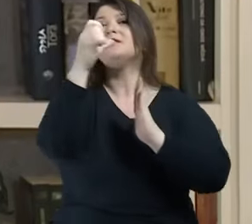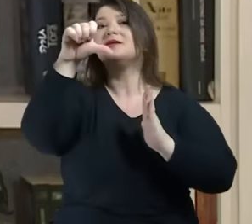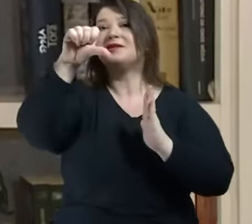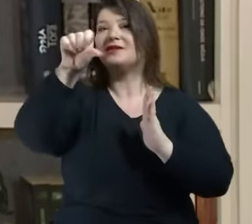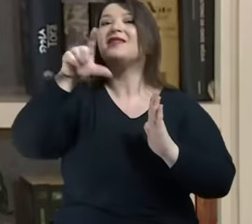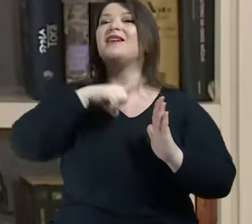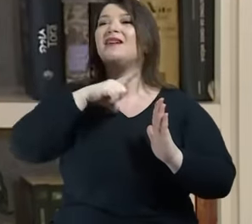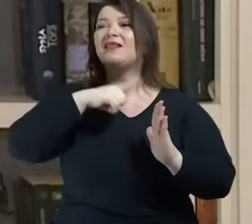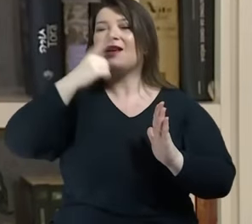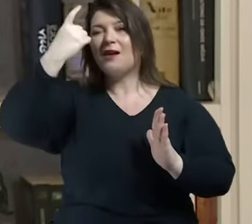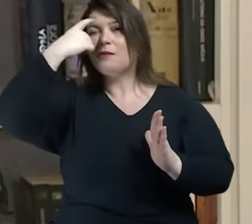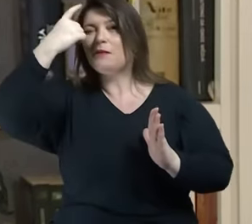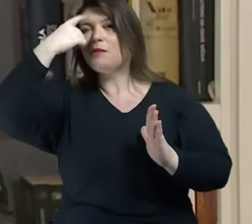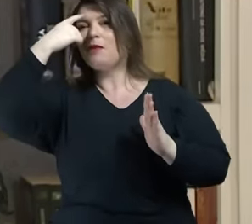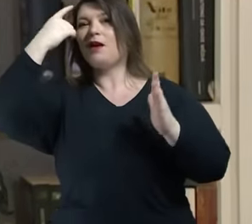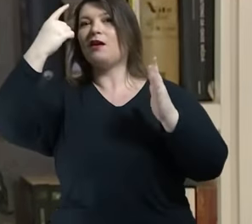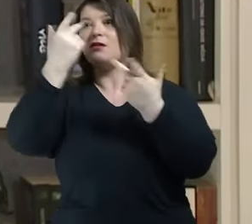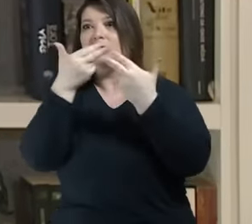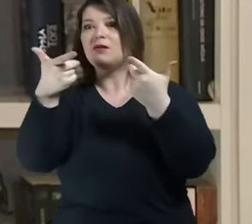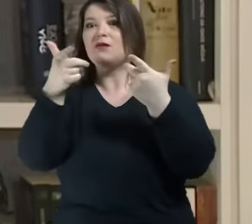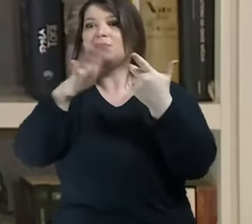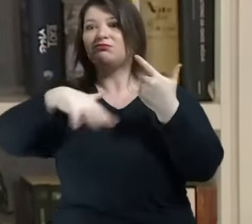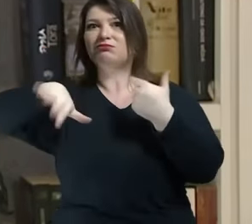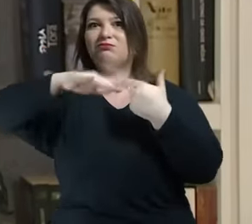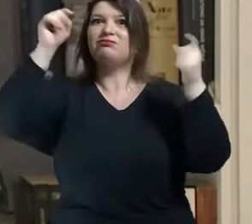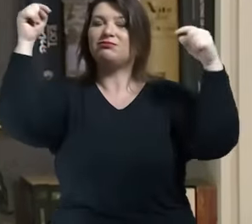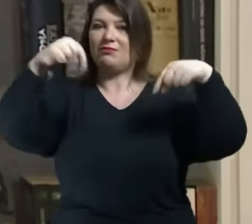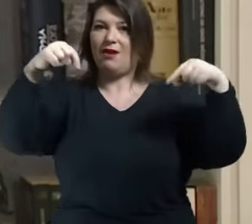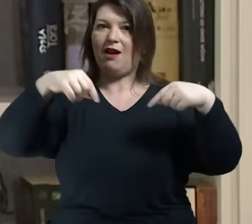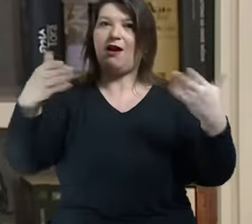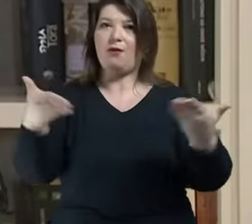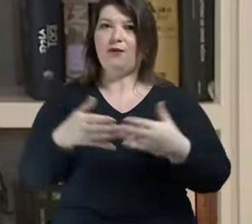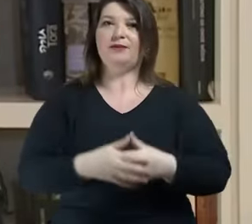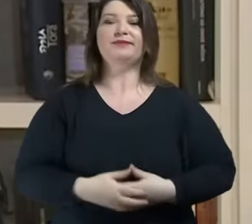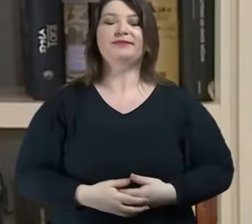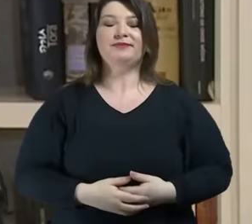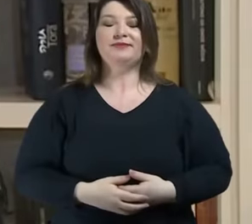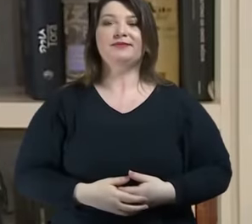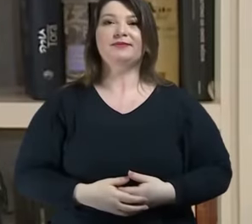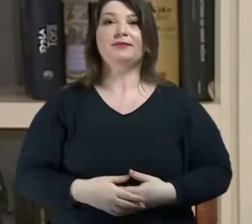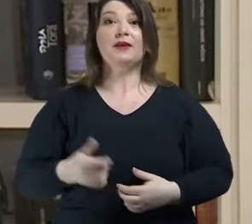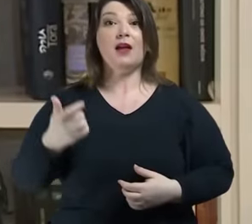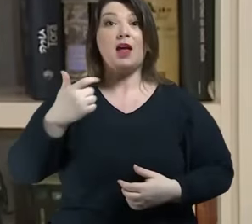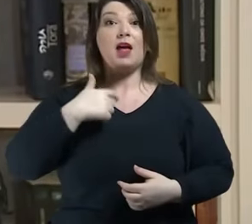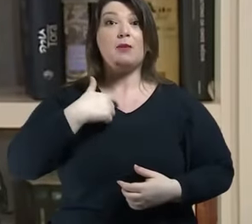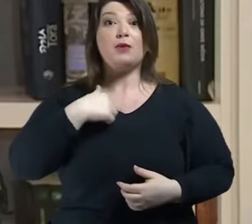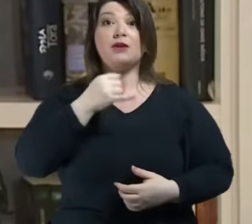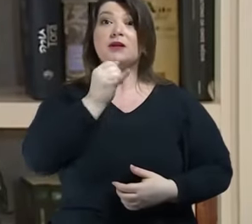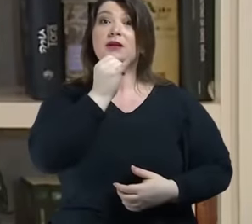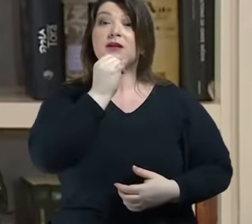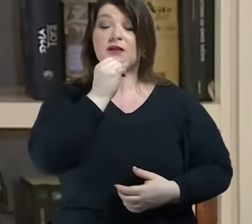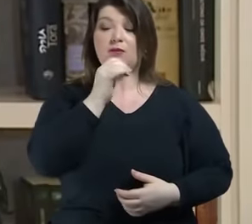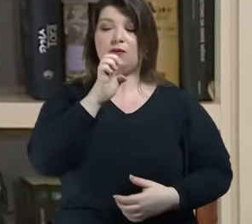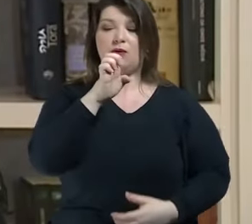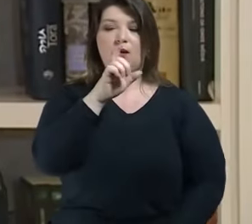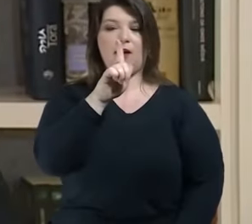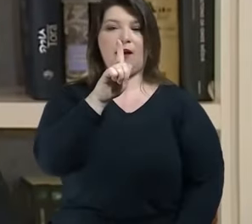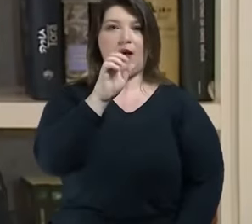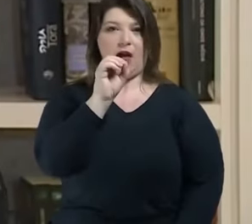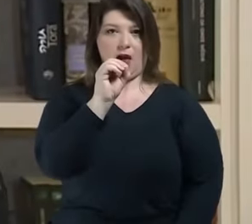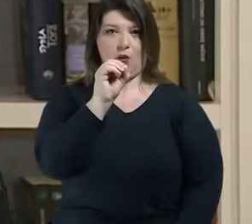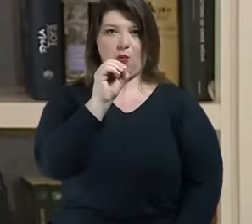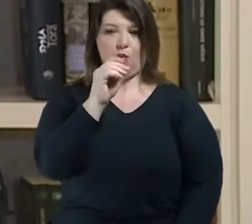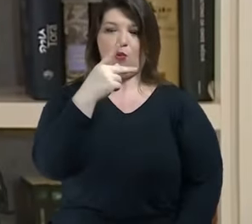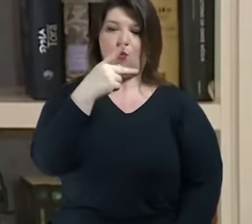e de forma muito original. Em primeiro lugar, o meu ego pós-moderno, diz ele, ele usa a expressão